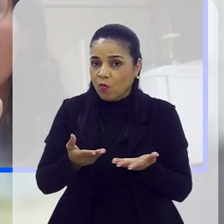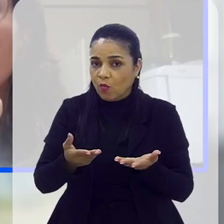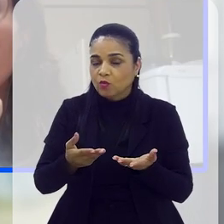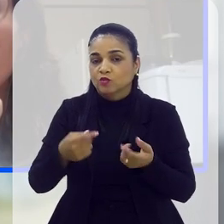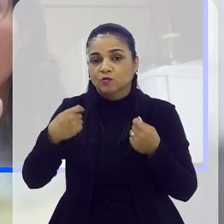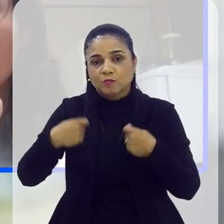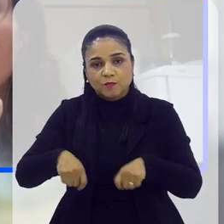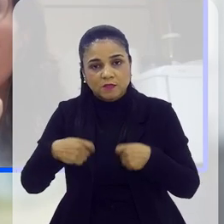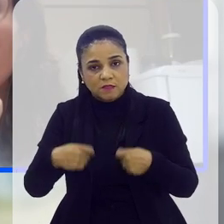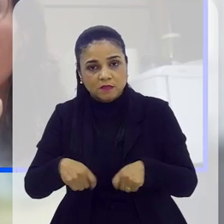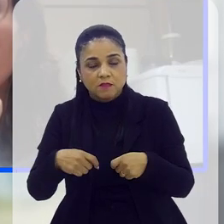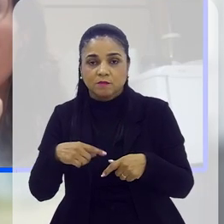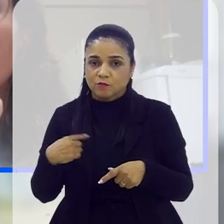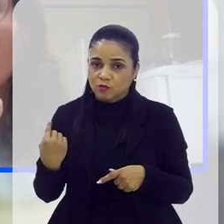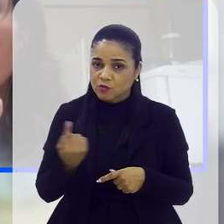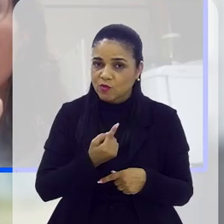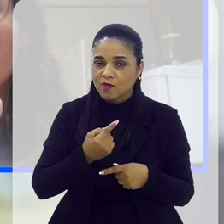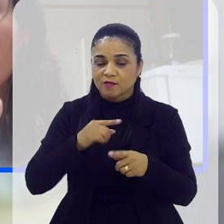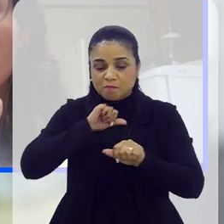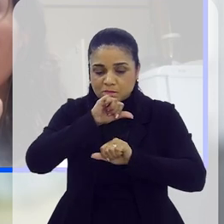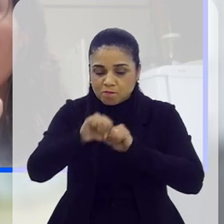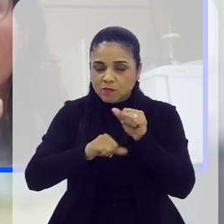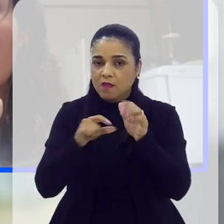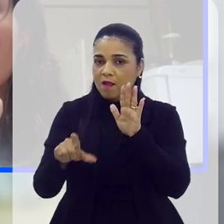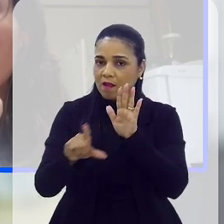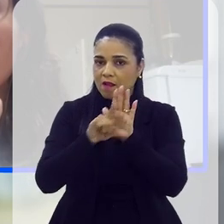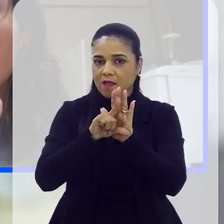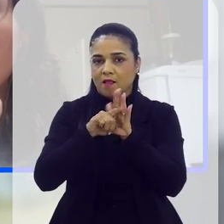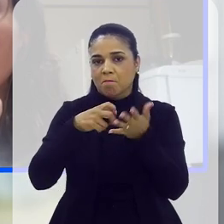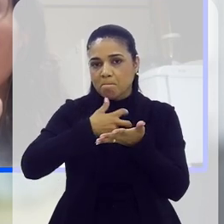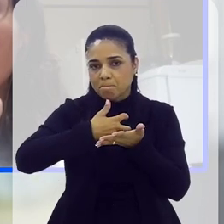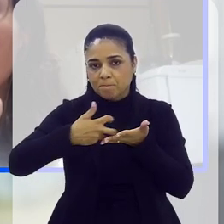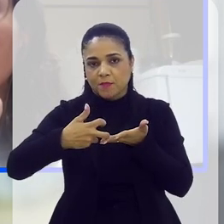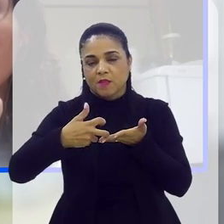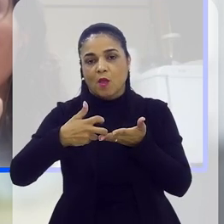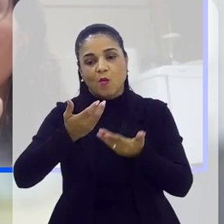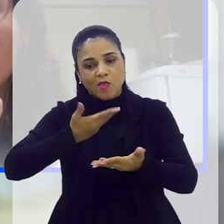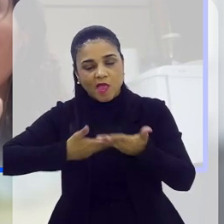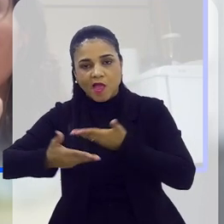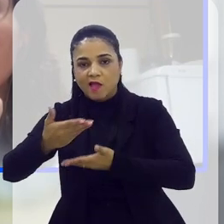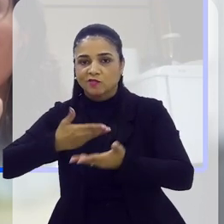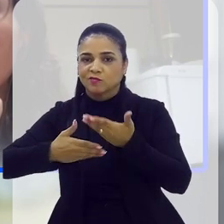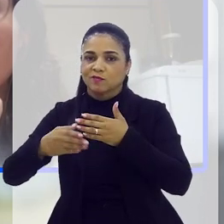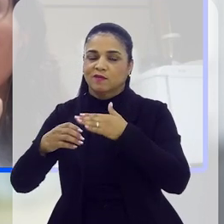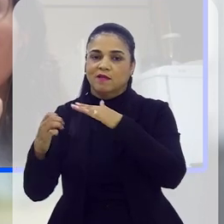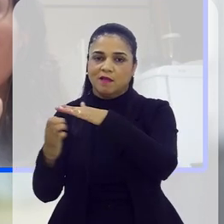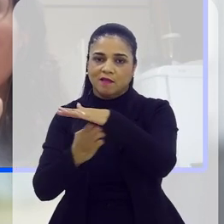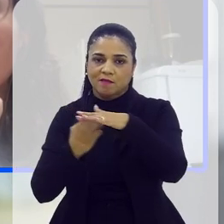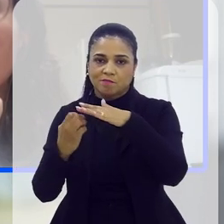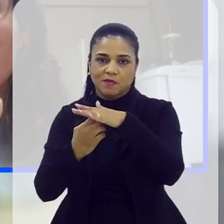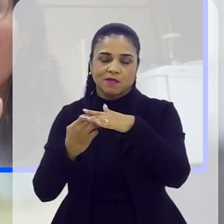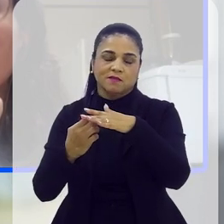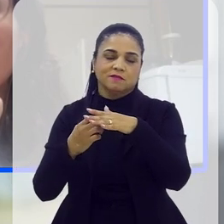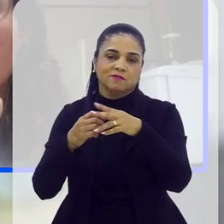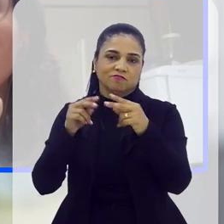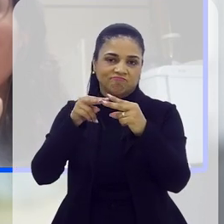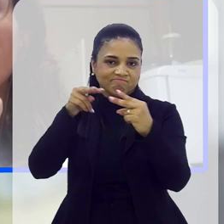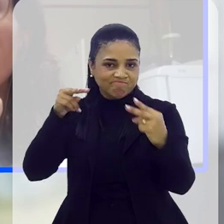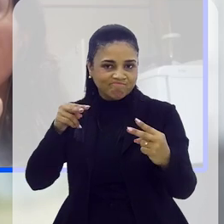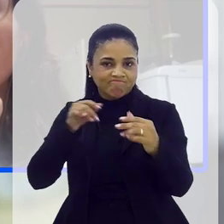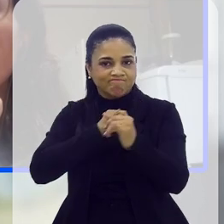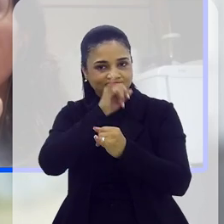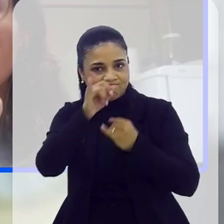nós precisamos alterar a lei penal e articular muito essa interlocução entre os